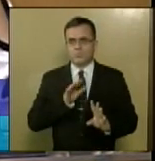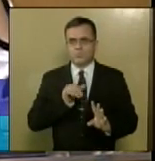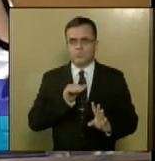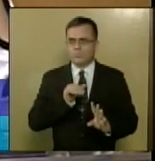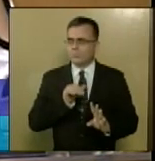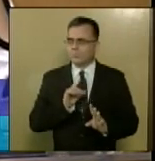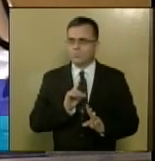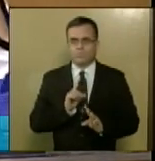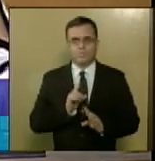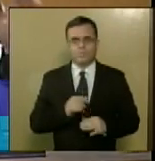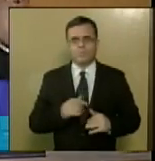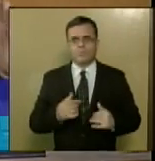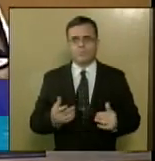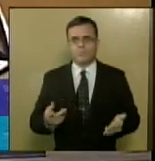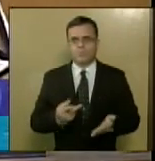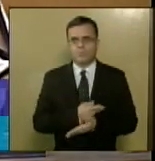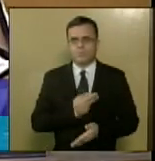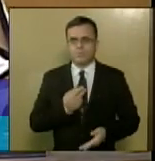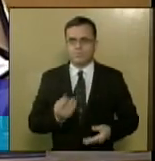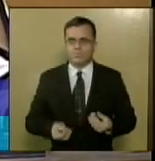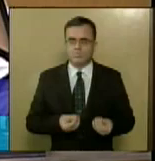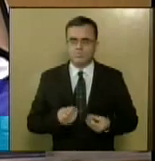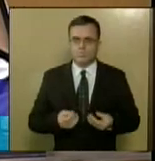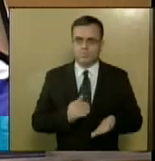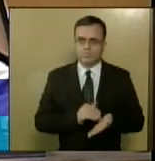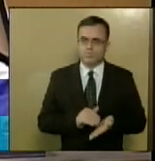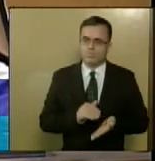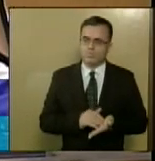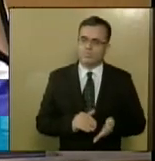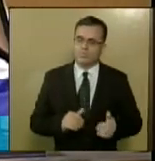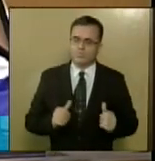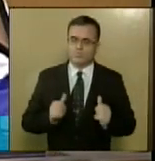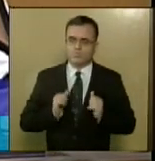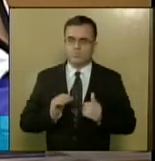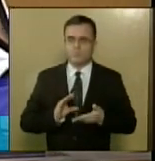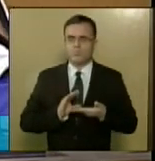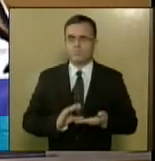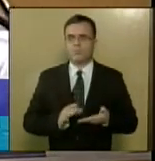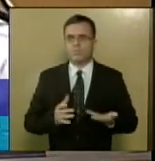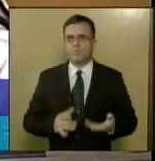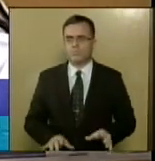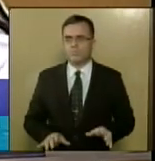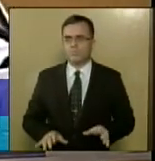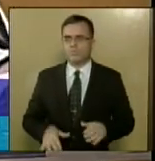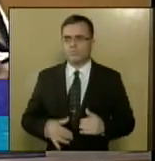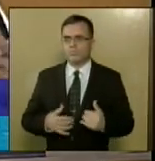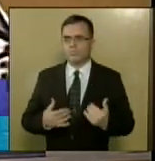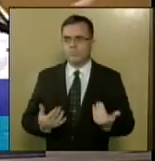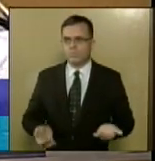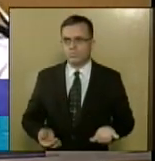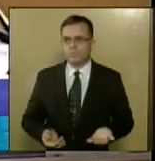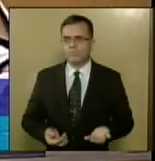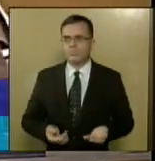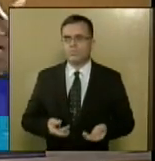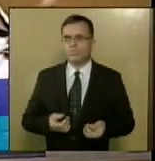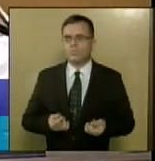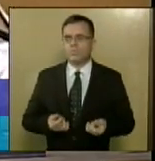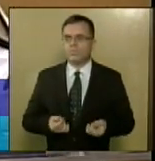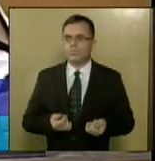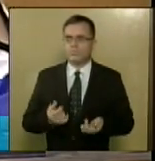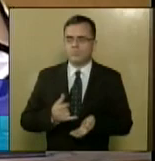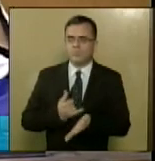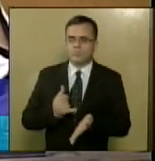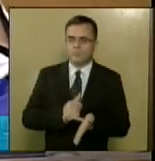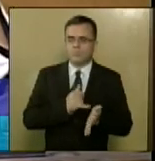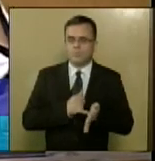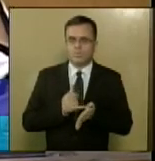profissionais. E nesse momento fica a secretaria também, às vezes, sem querer investir, porque não tem a continuidade para a contratação